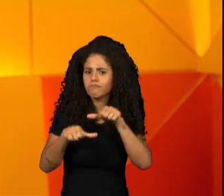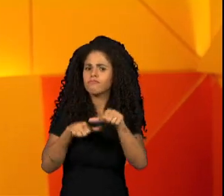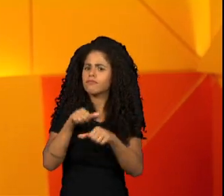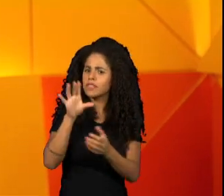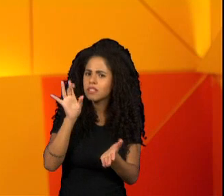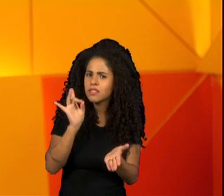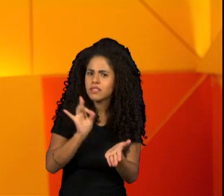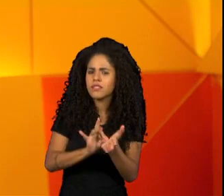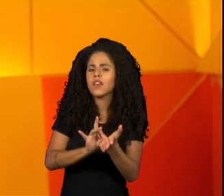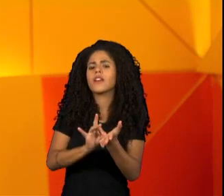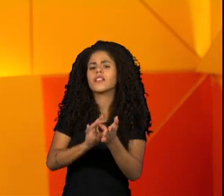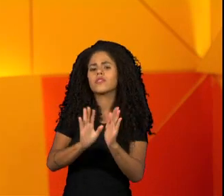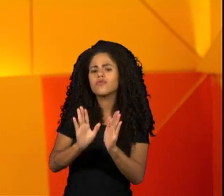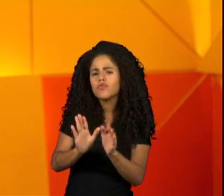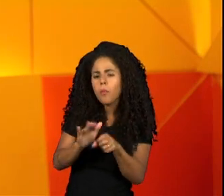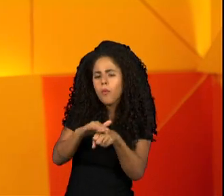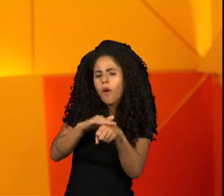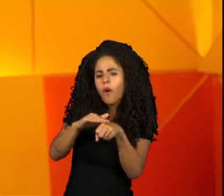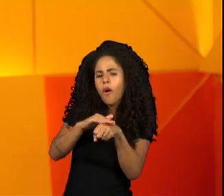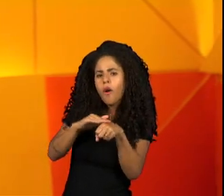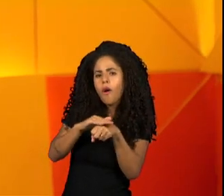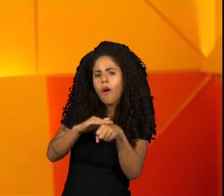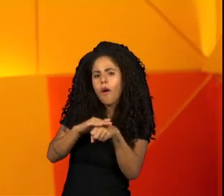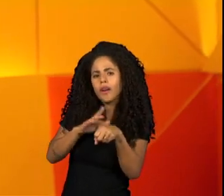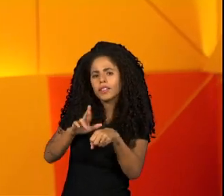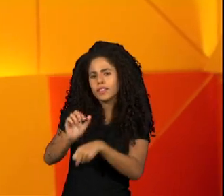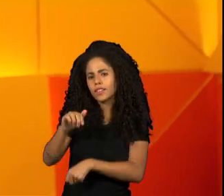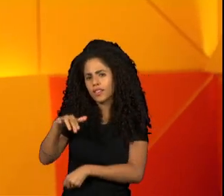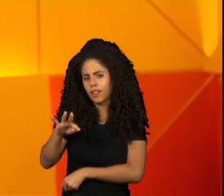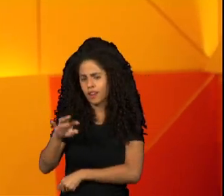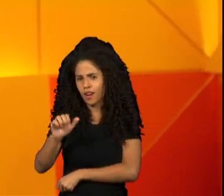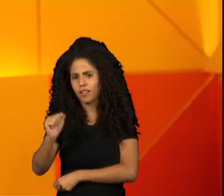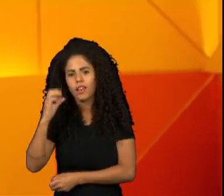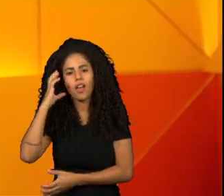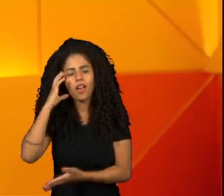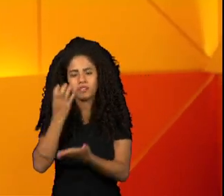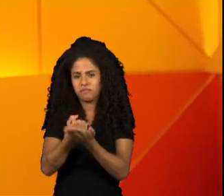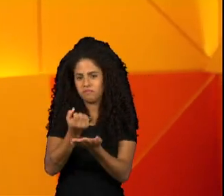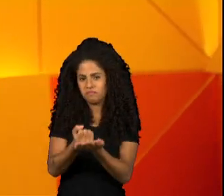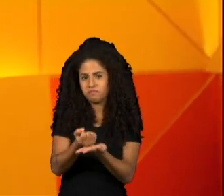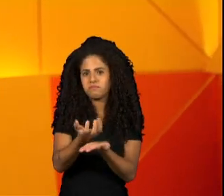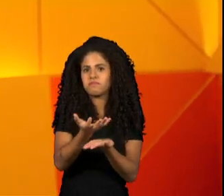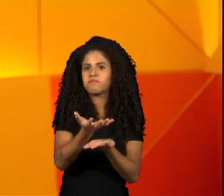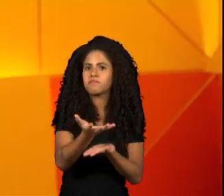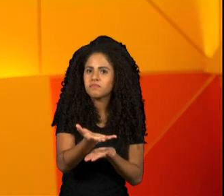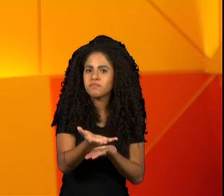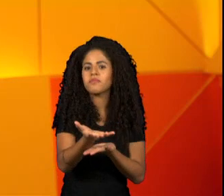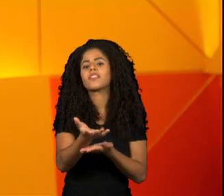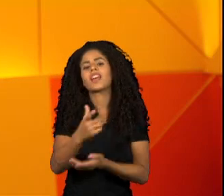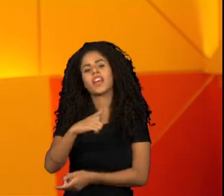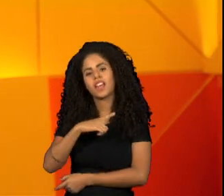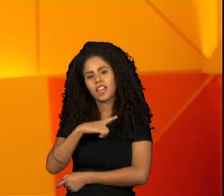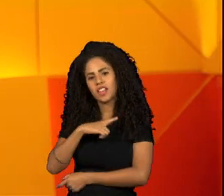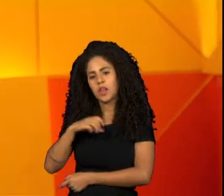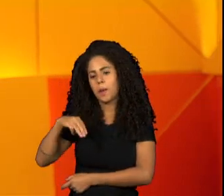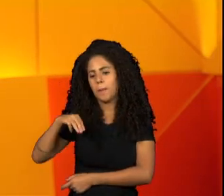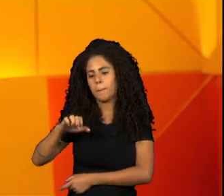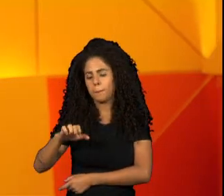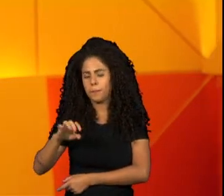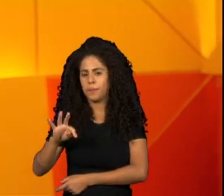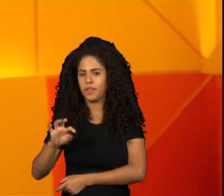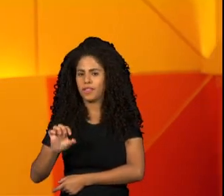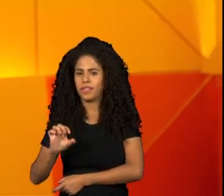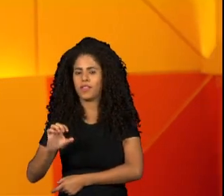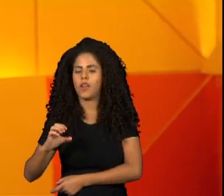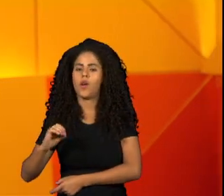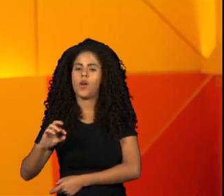foi conversar com a publicitária Renata Hilário, minha parceira de podcast. Isso mesmo, eu tenho um podcast chamado Meteora. A gente foi